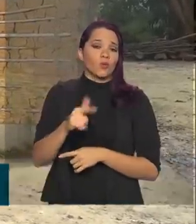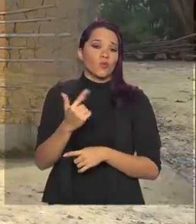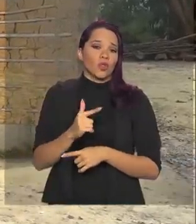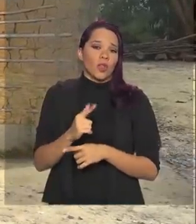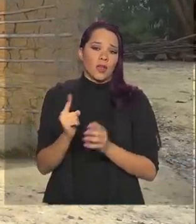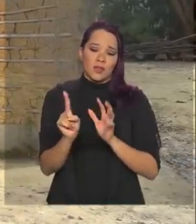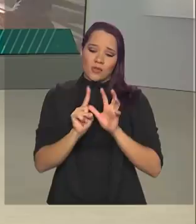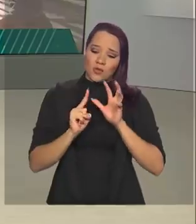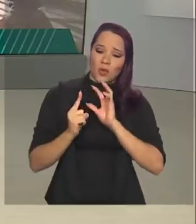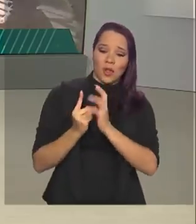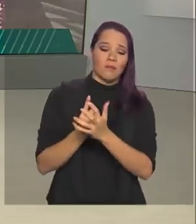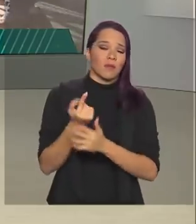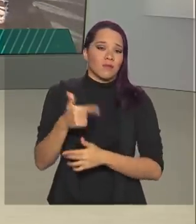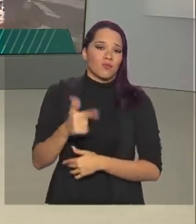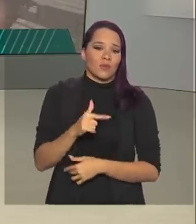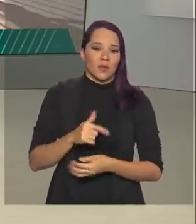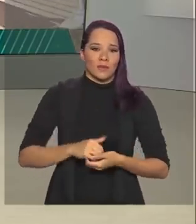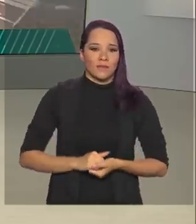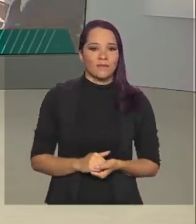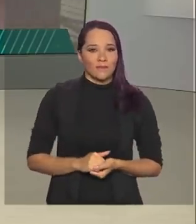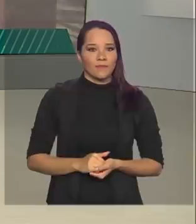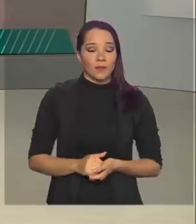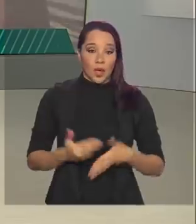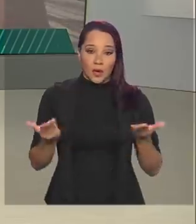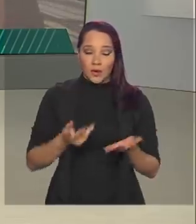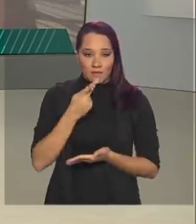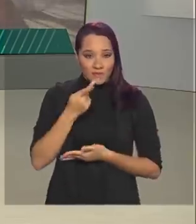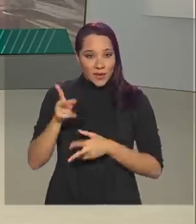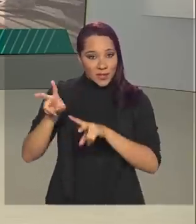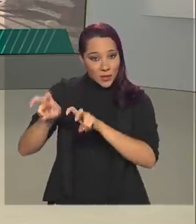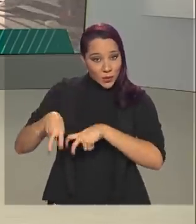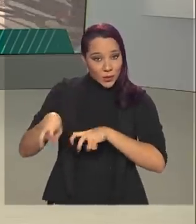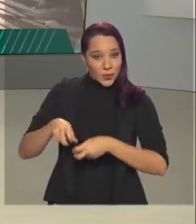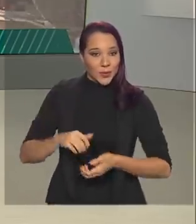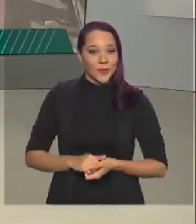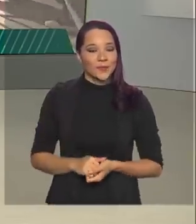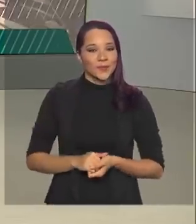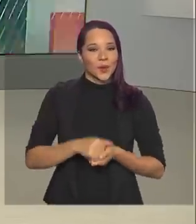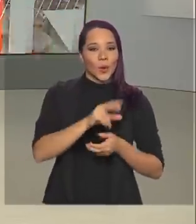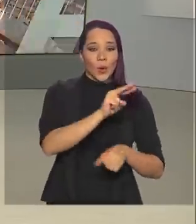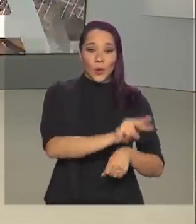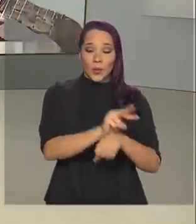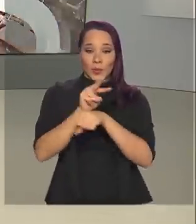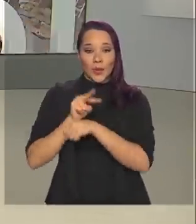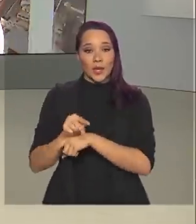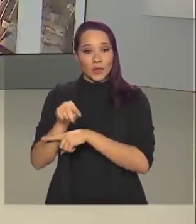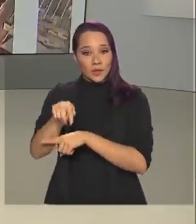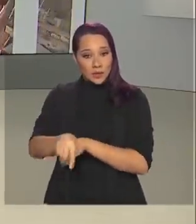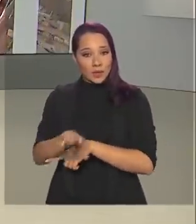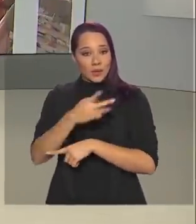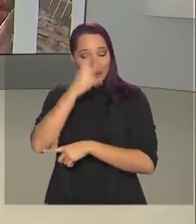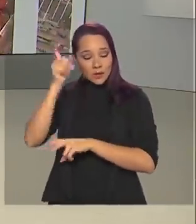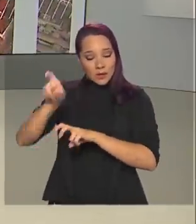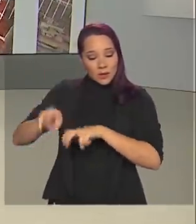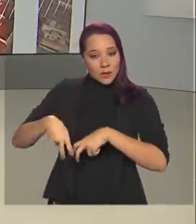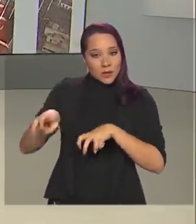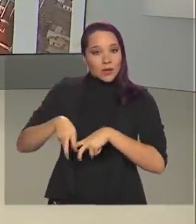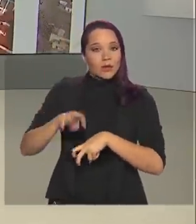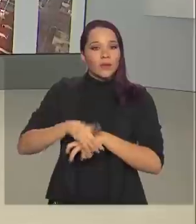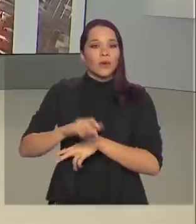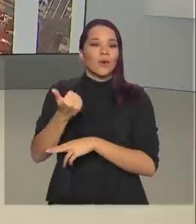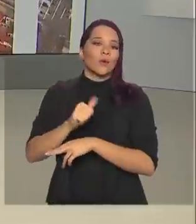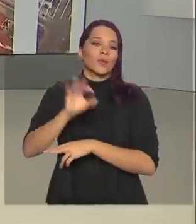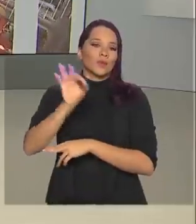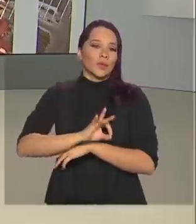social para eles. Vamos falar de agricultura? O crédito concedido para o produtor rural na última safra foi 11